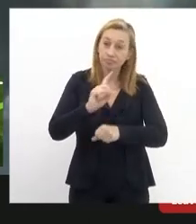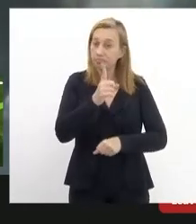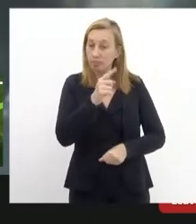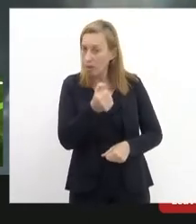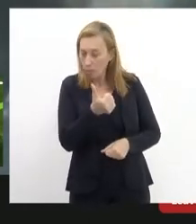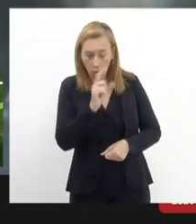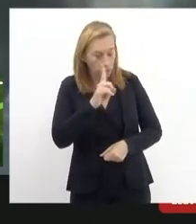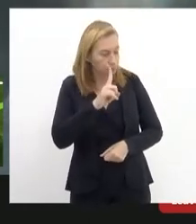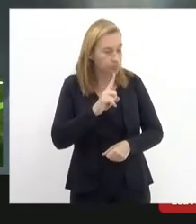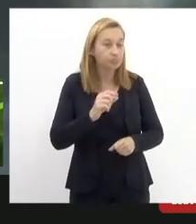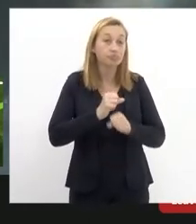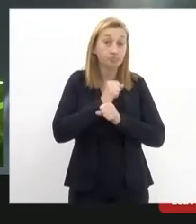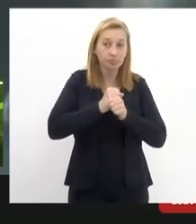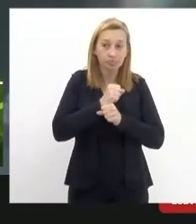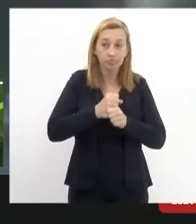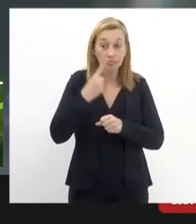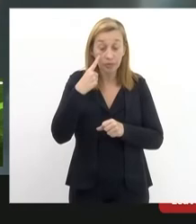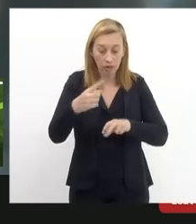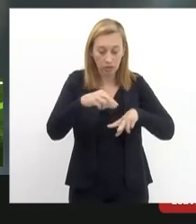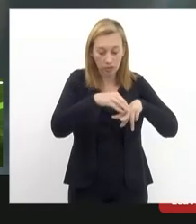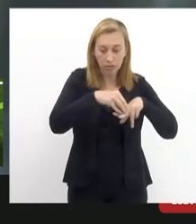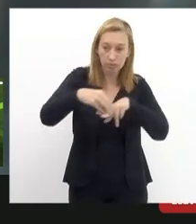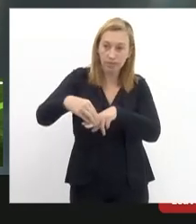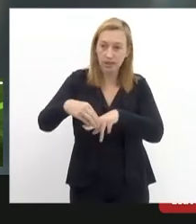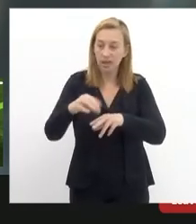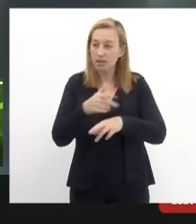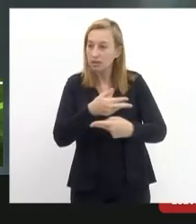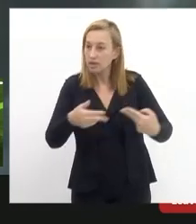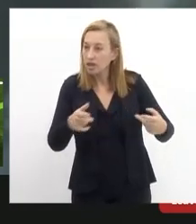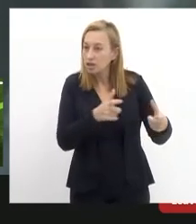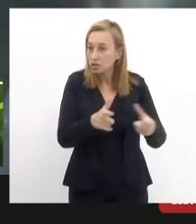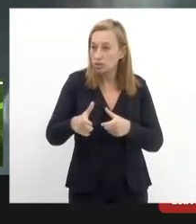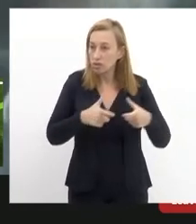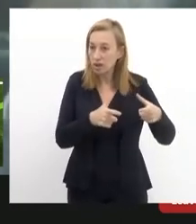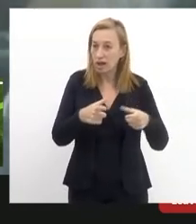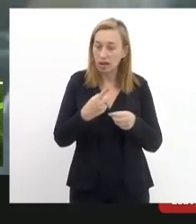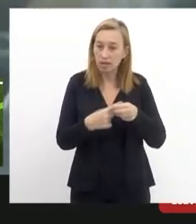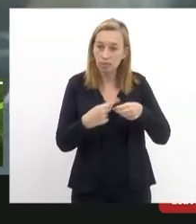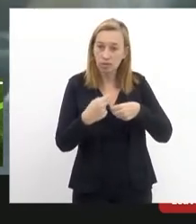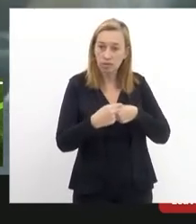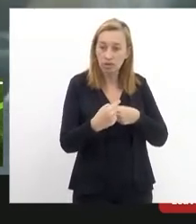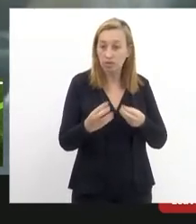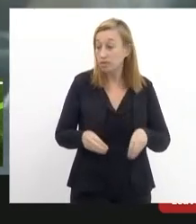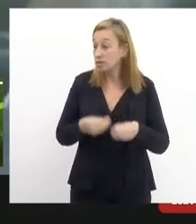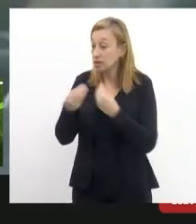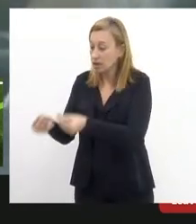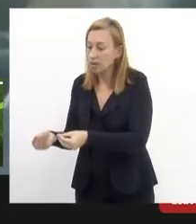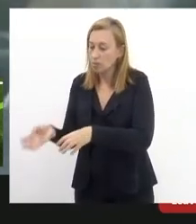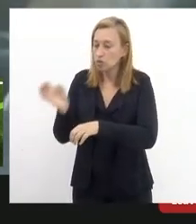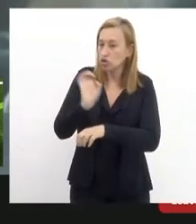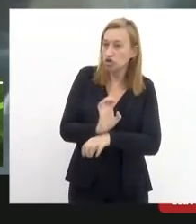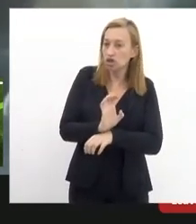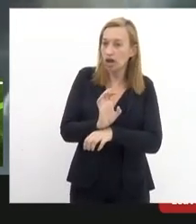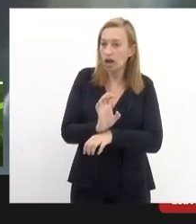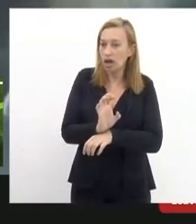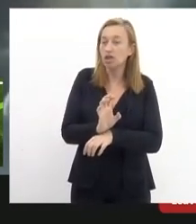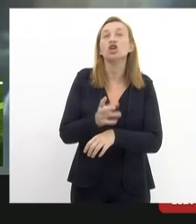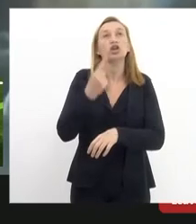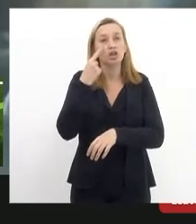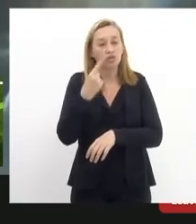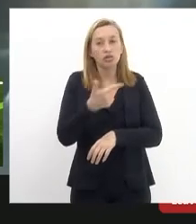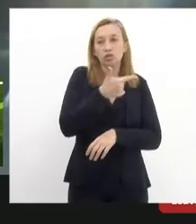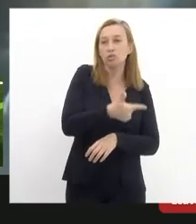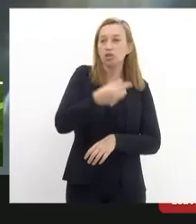que nós já vimos o bom de passar para o município a gente já viu o município devolver para o estado a gente viu 2013